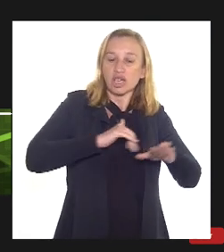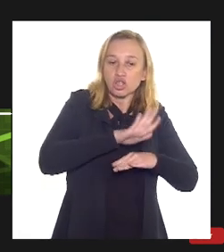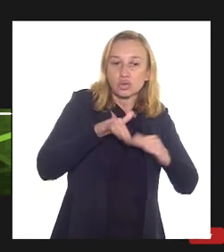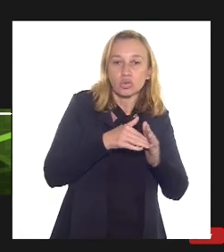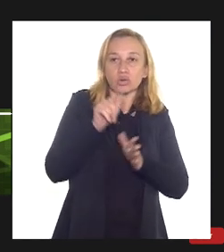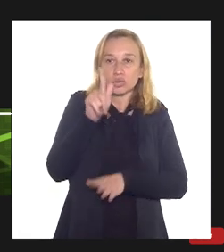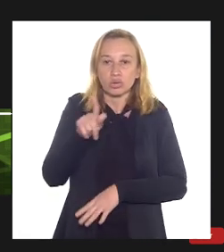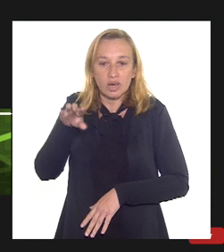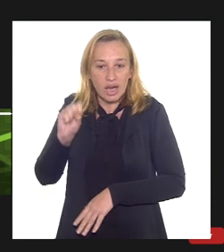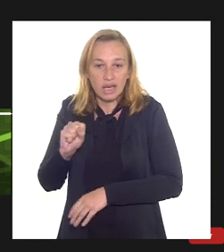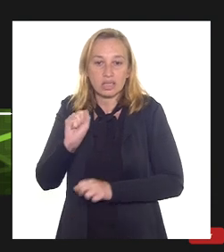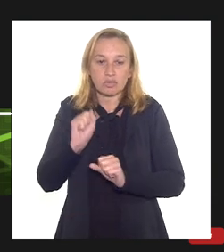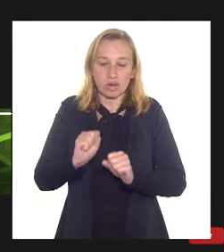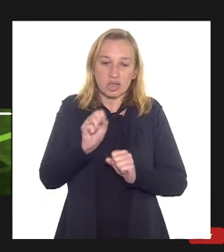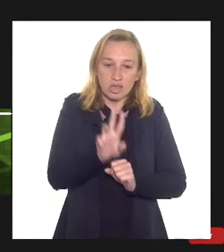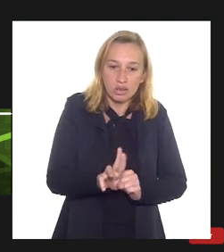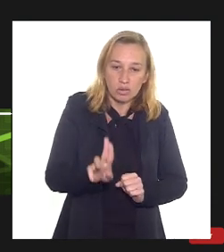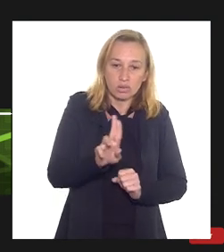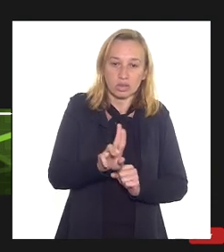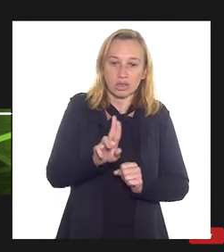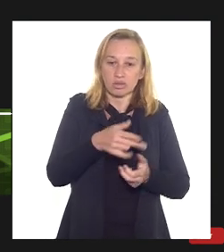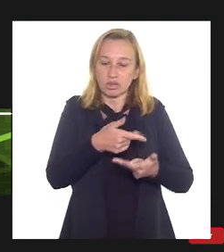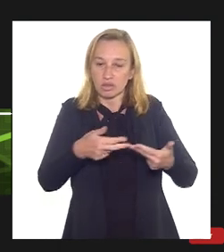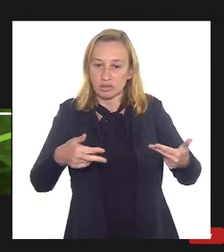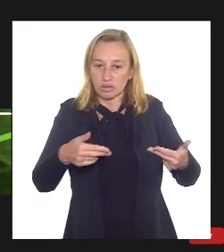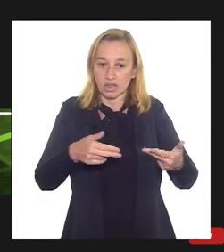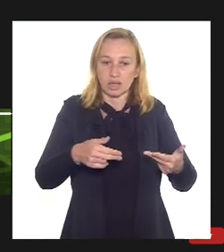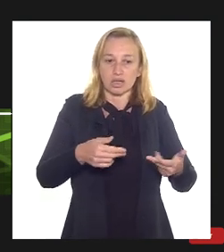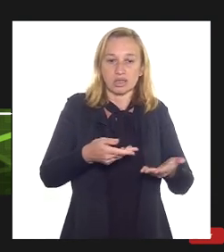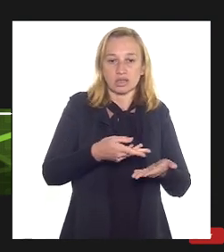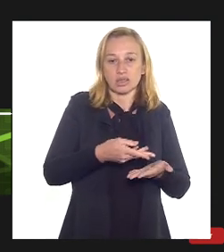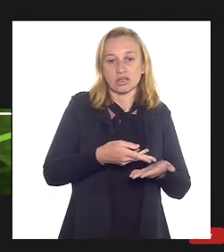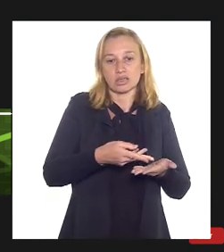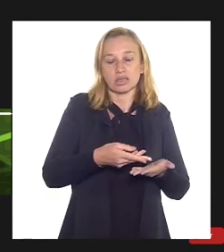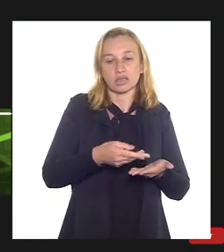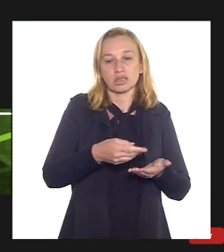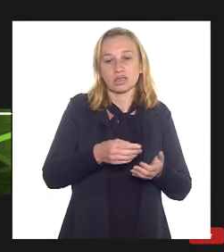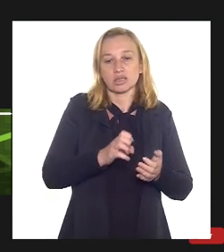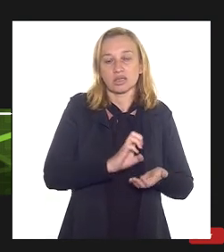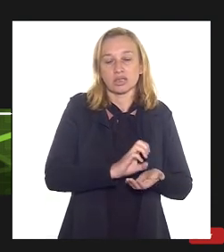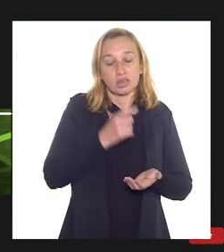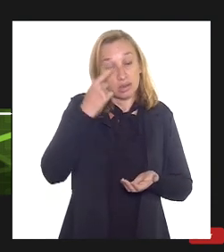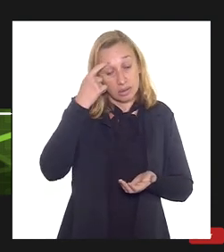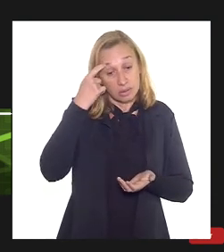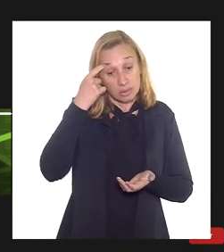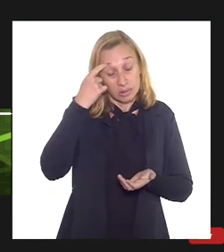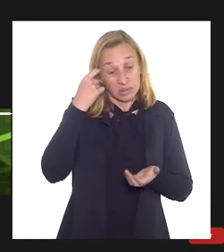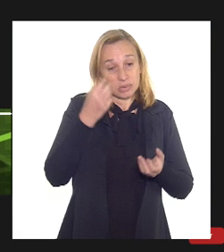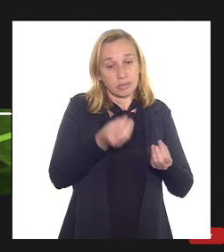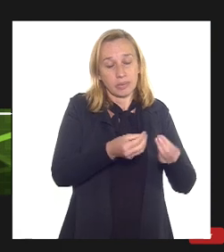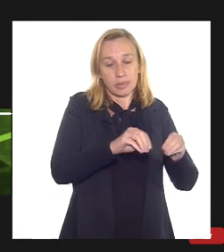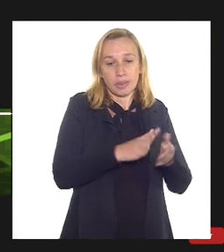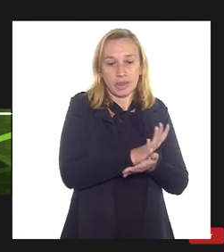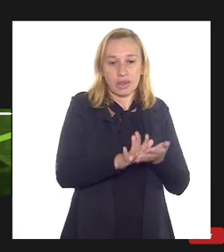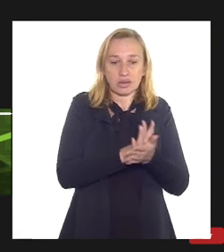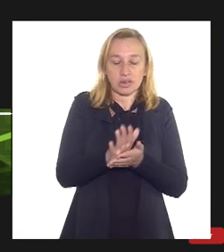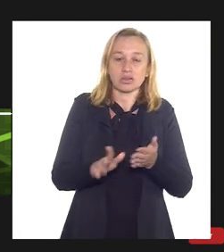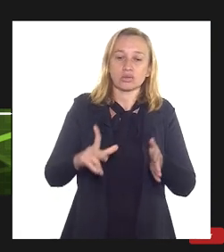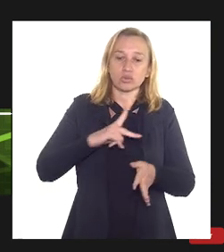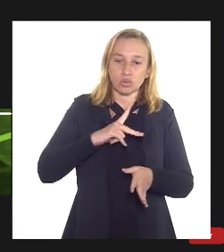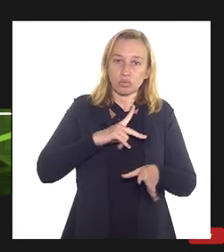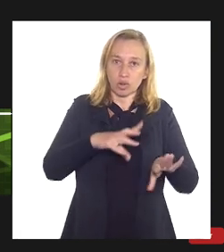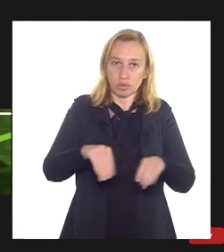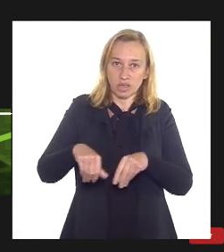escoado para a malha de transporte. sem prejuízo de projetos que possam ser construídos no próprio terreno, como eu falei antes,